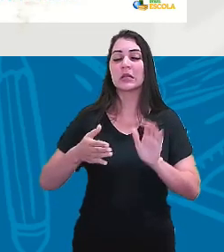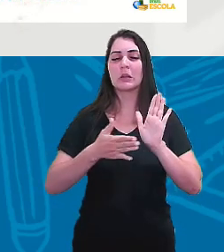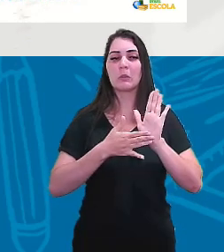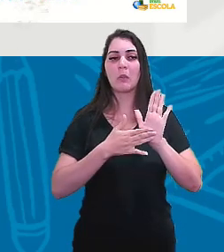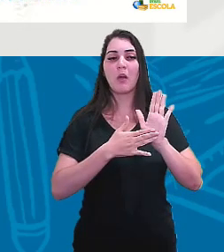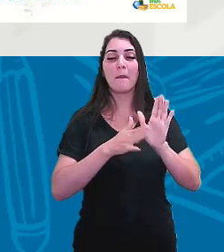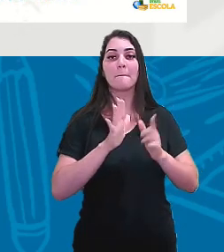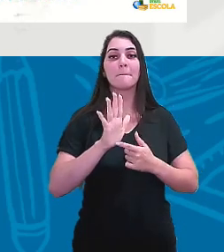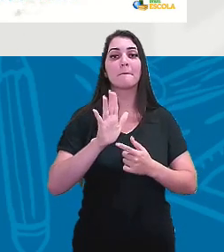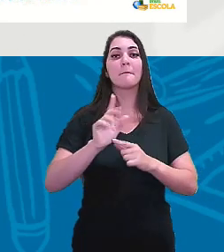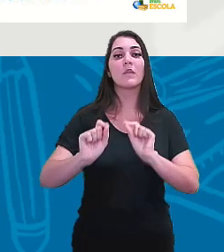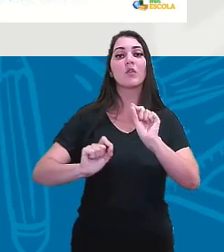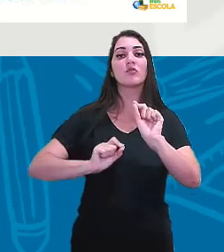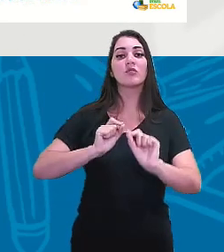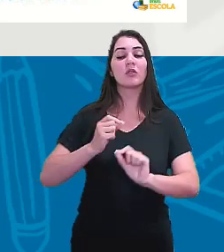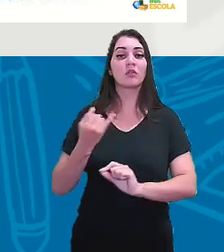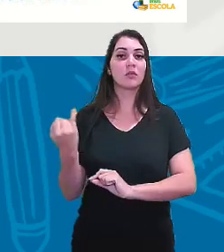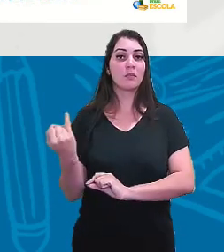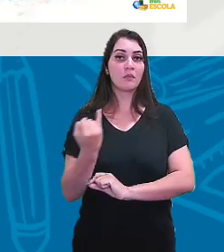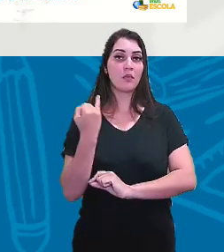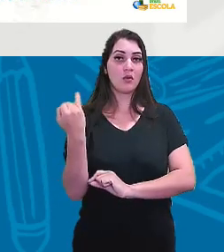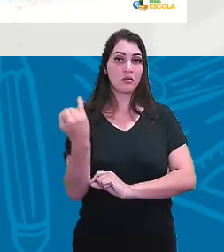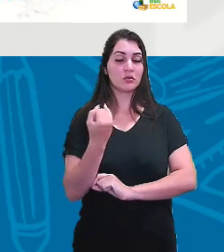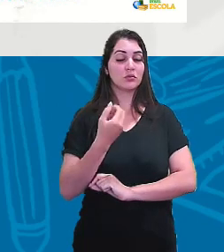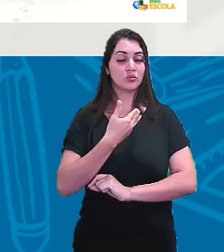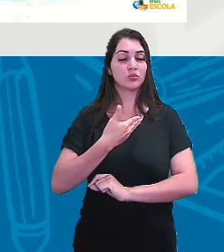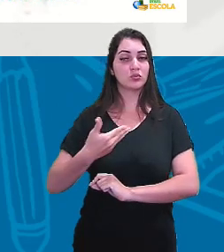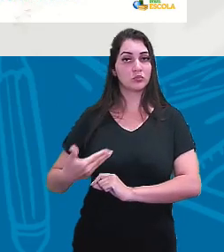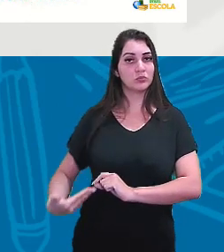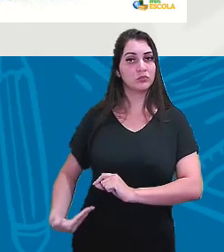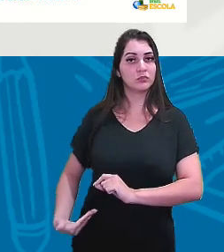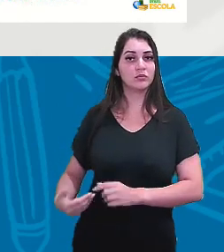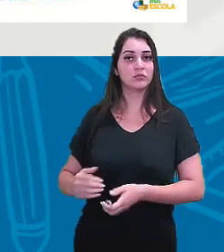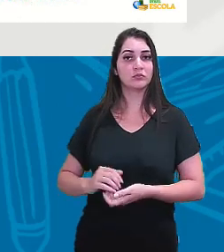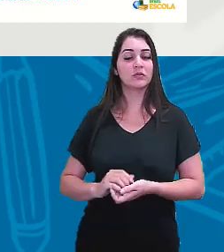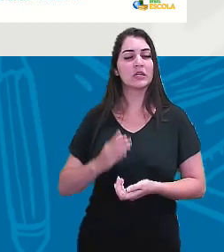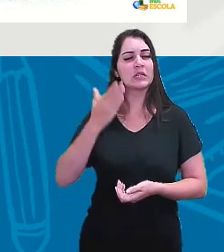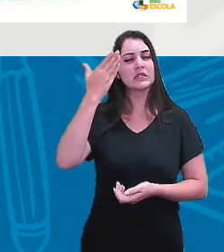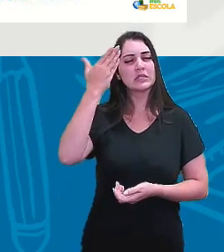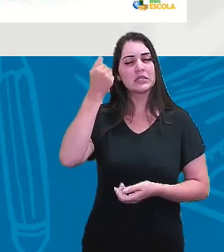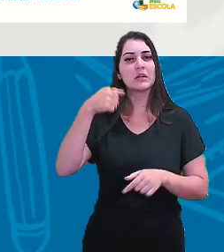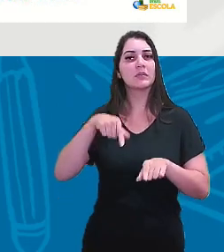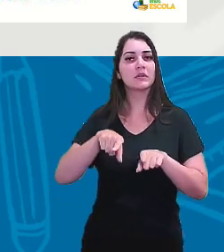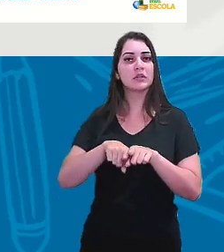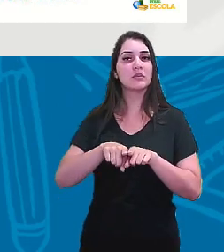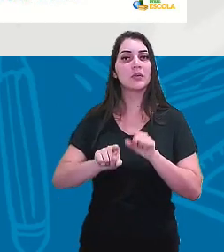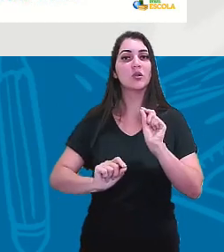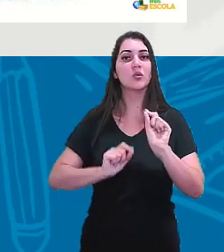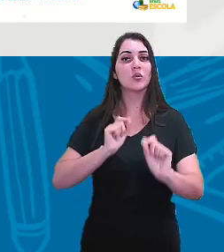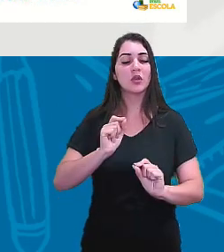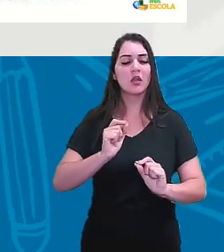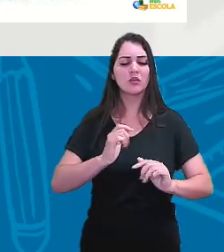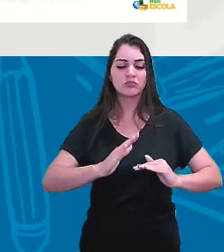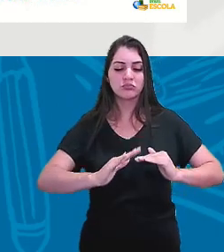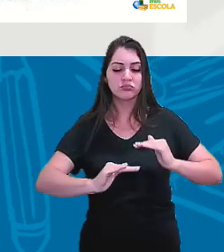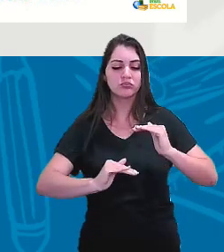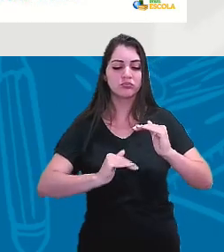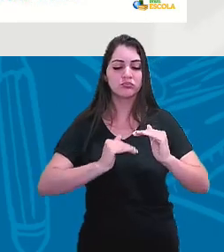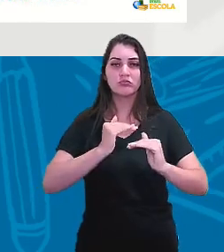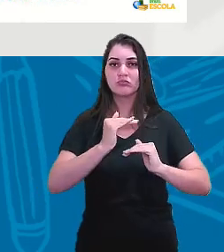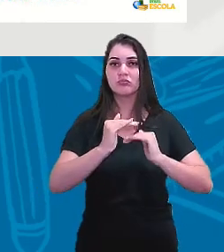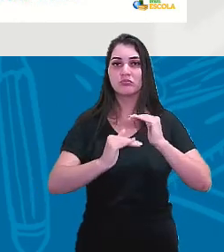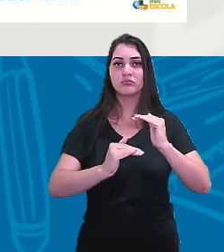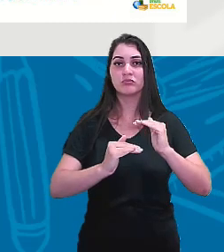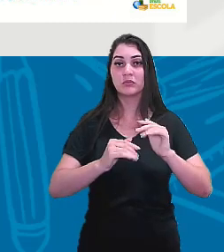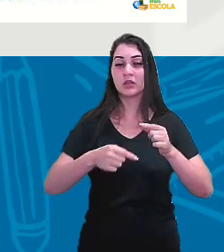para mostrar a importância do seu governo. A gente sabe também que o desenvolvimento